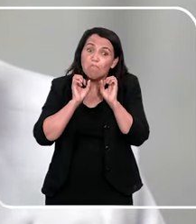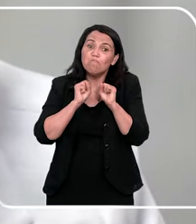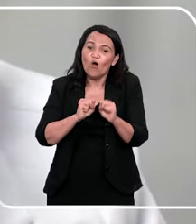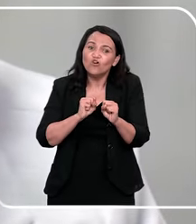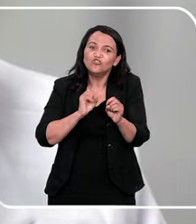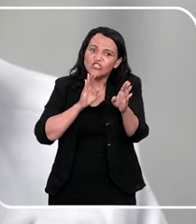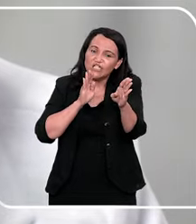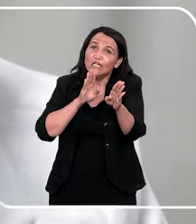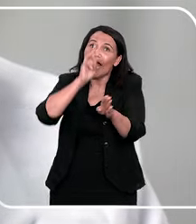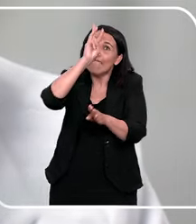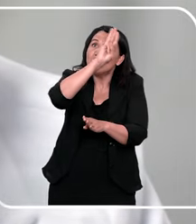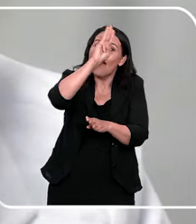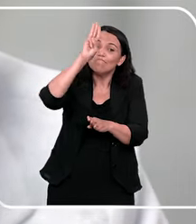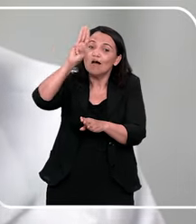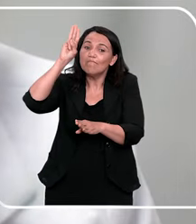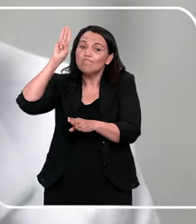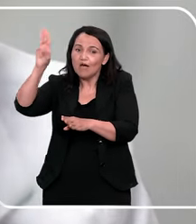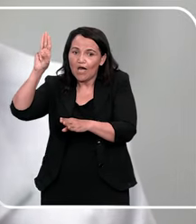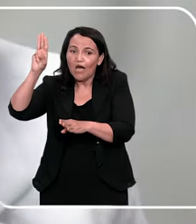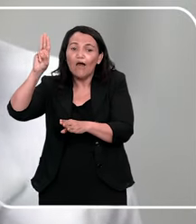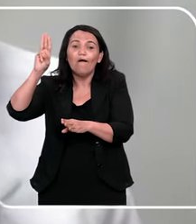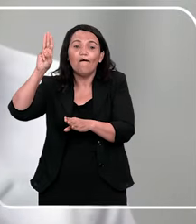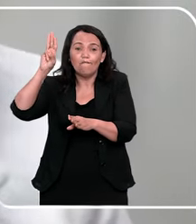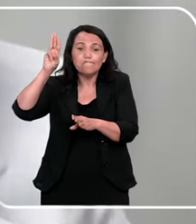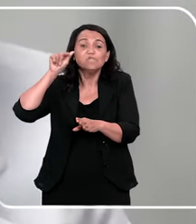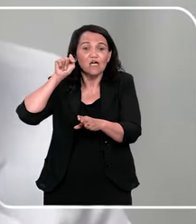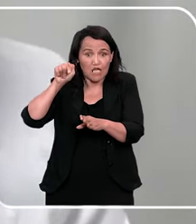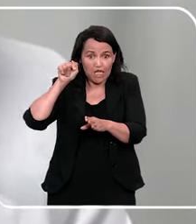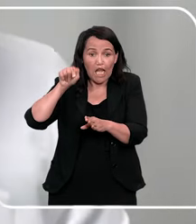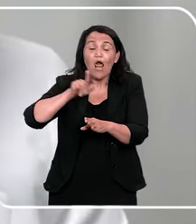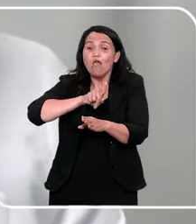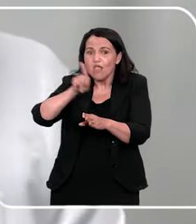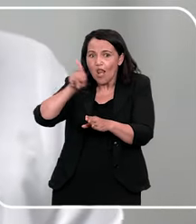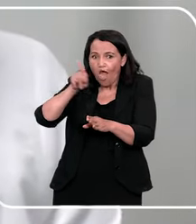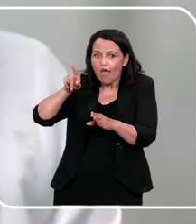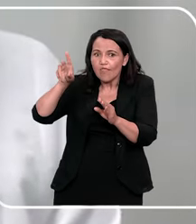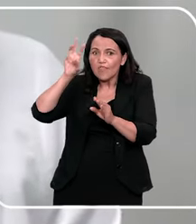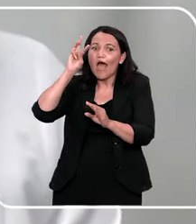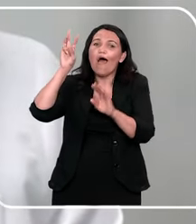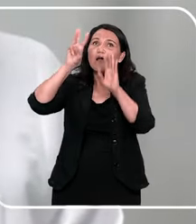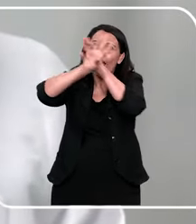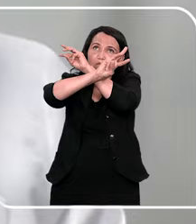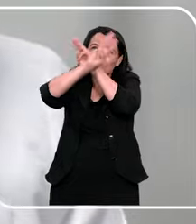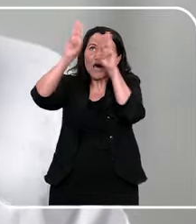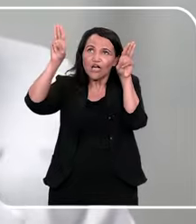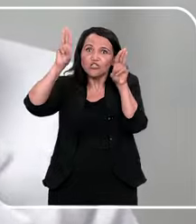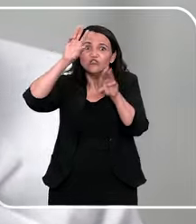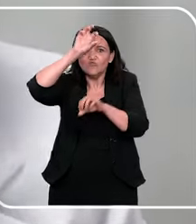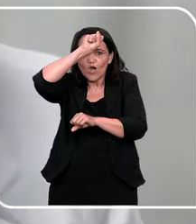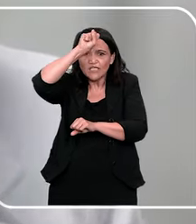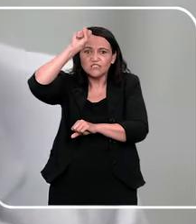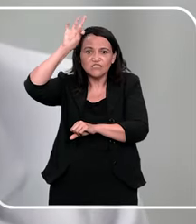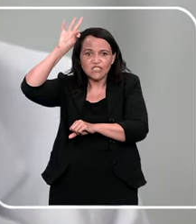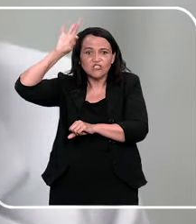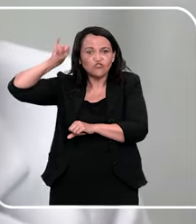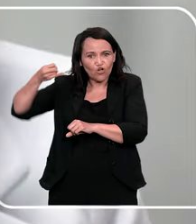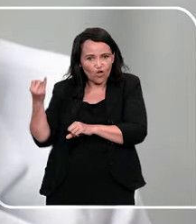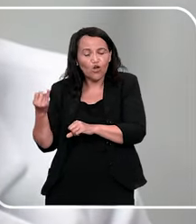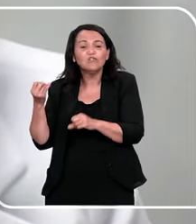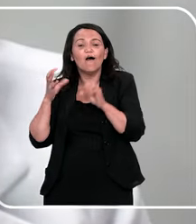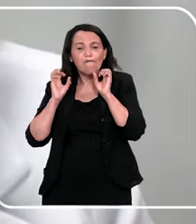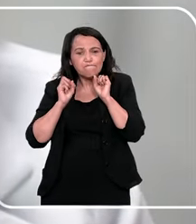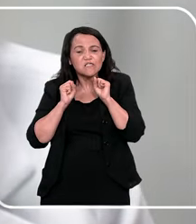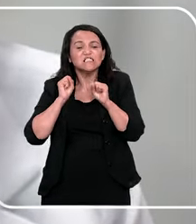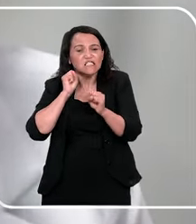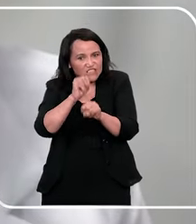pronto, a doutora Maria Paula colocou aqui, na BDJU, exatamente, e aí lá tem explicando direitinho como a gente deve proceder com os nossos filhos,